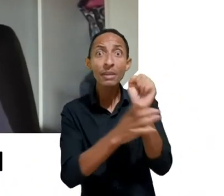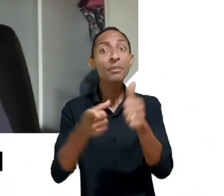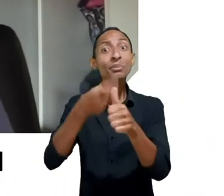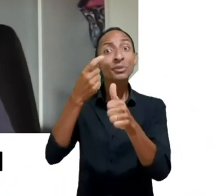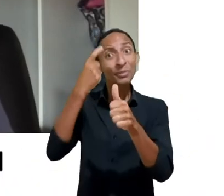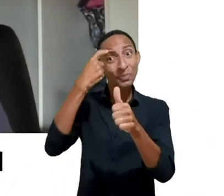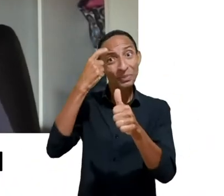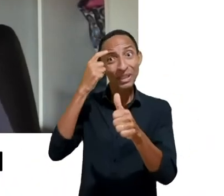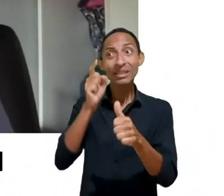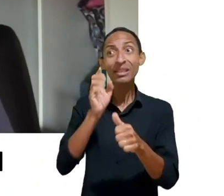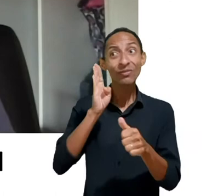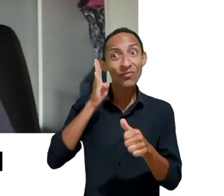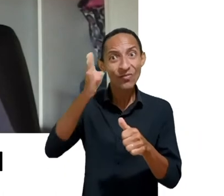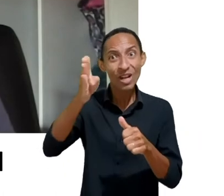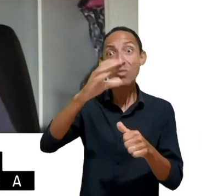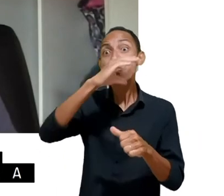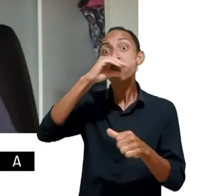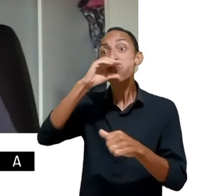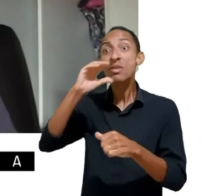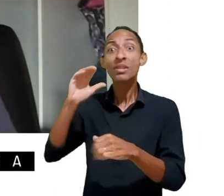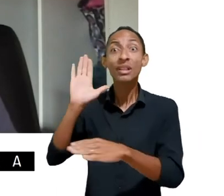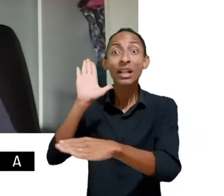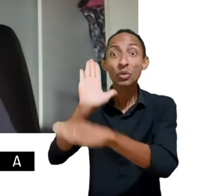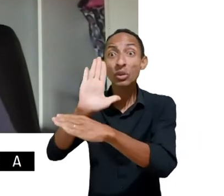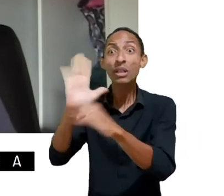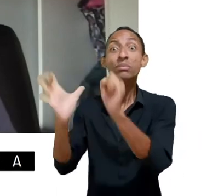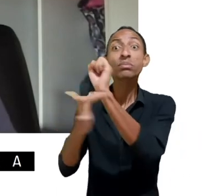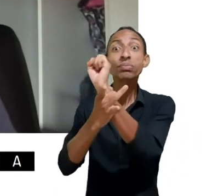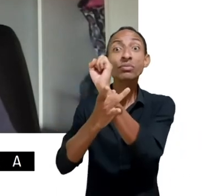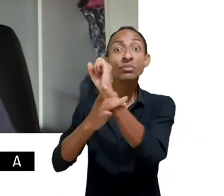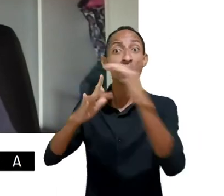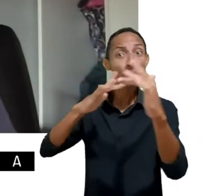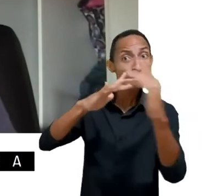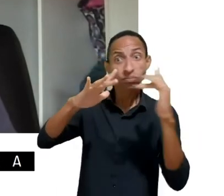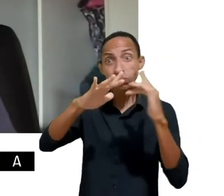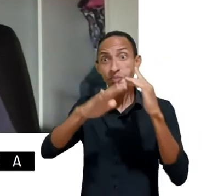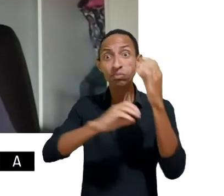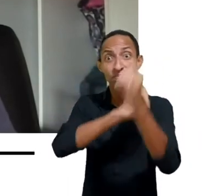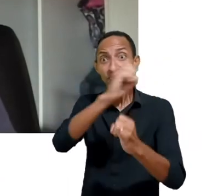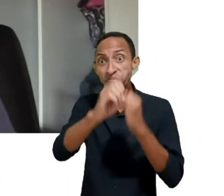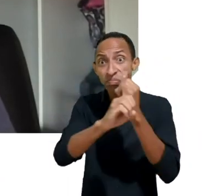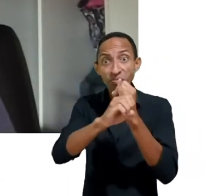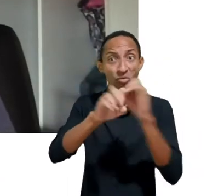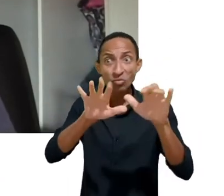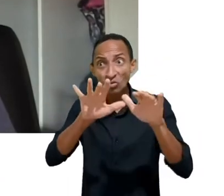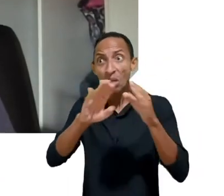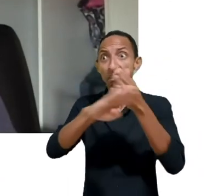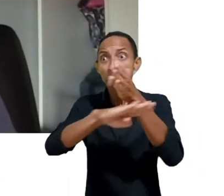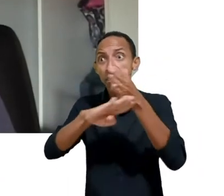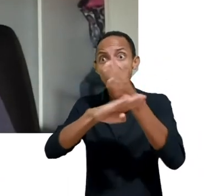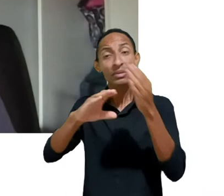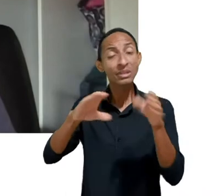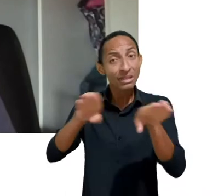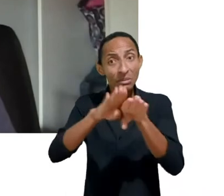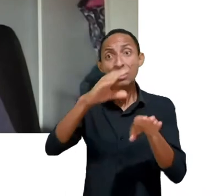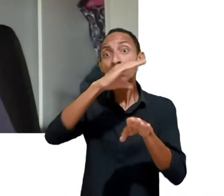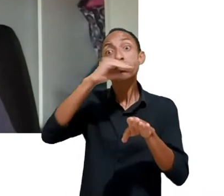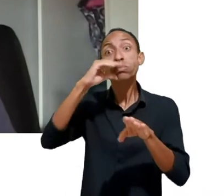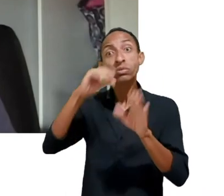também os adultos online. E, por outro lado, a gente já tem esses sistemas